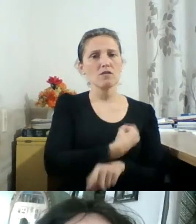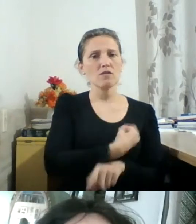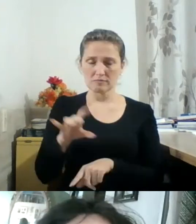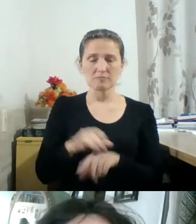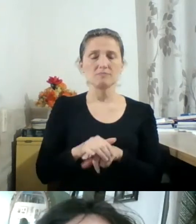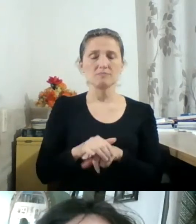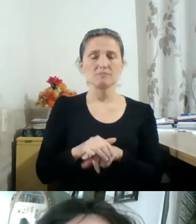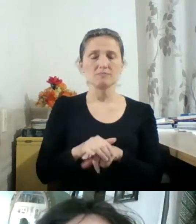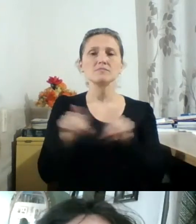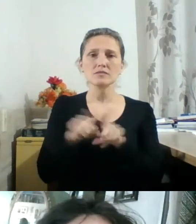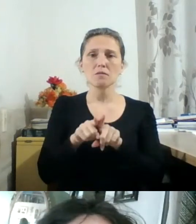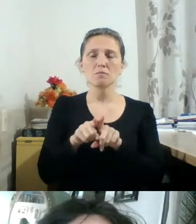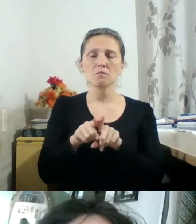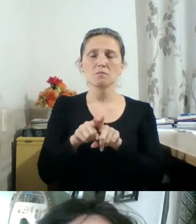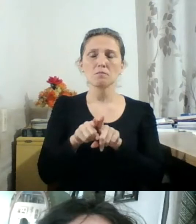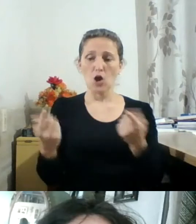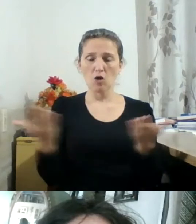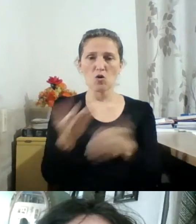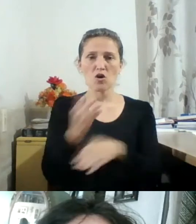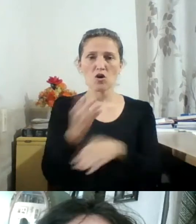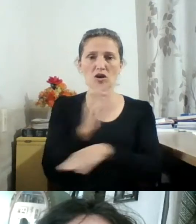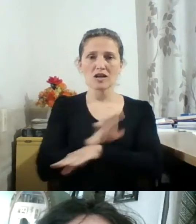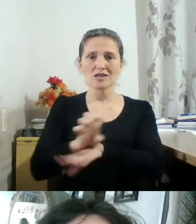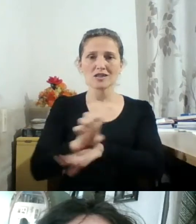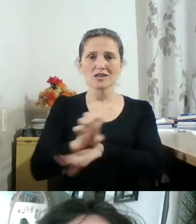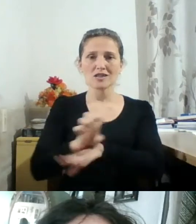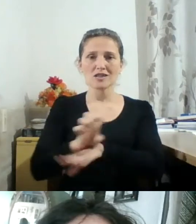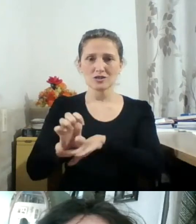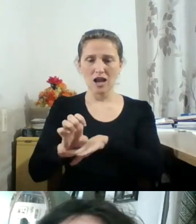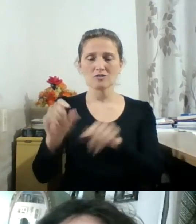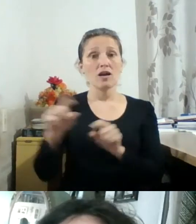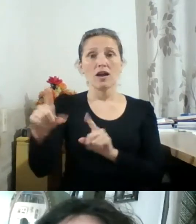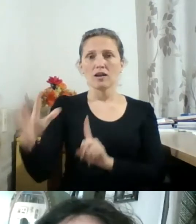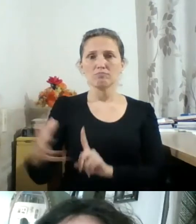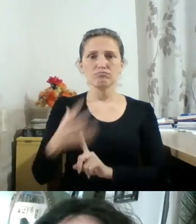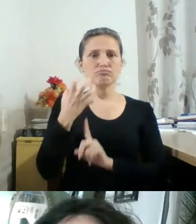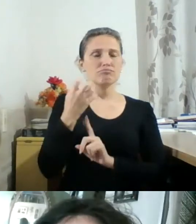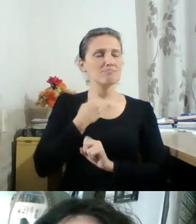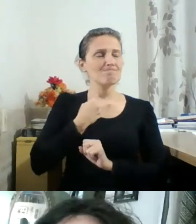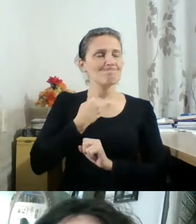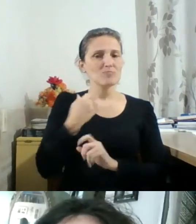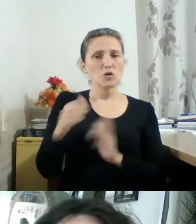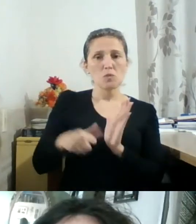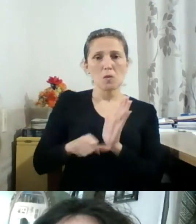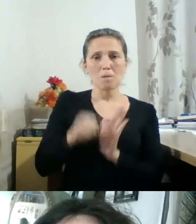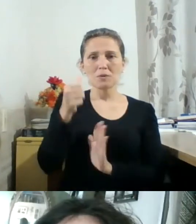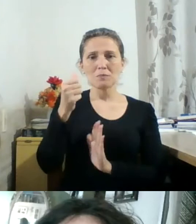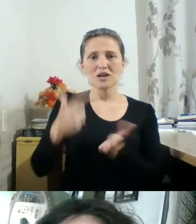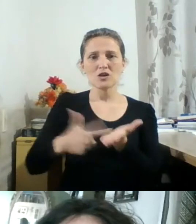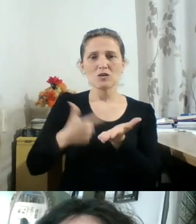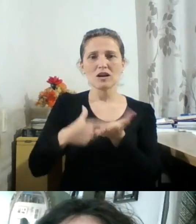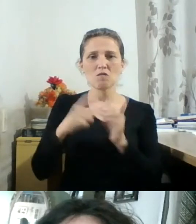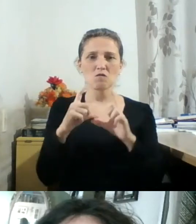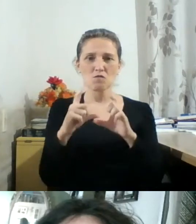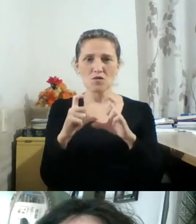Eu pude parar através desse estágio que eu estou fazendo nessa homenagem. Ele inspirou o fato-livro que eu estou fazendo para Univale